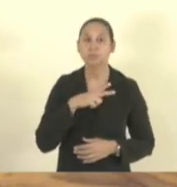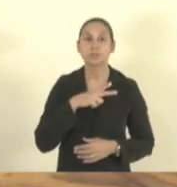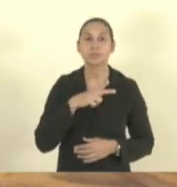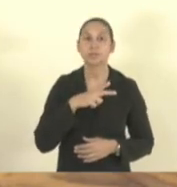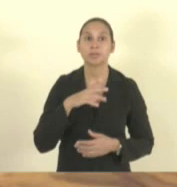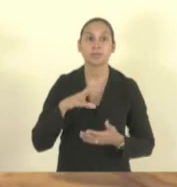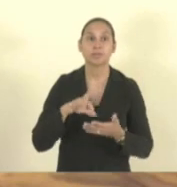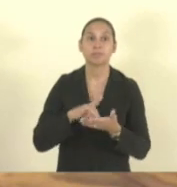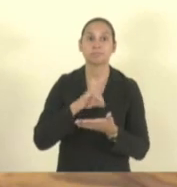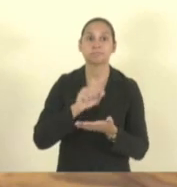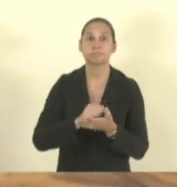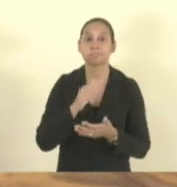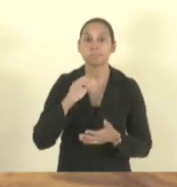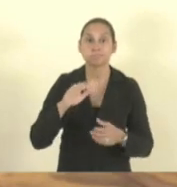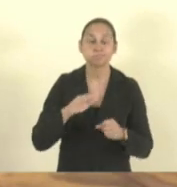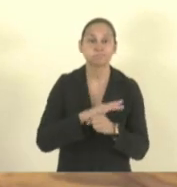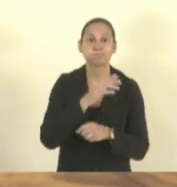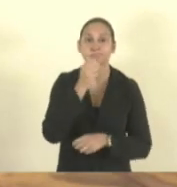e as demais.